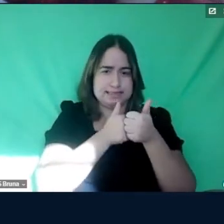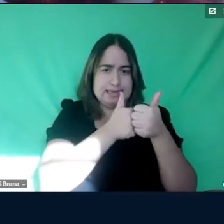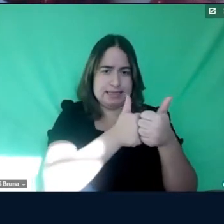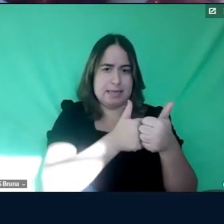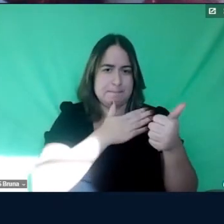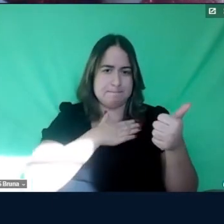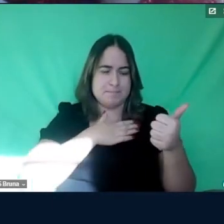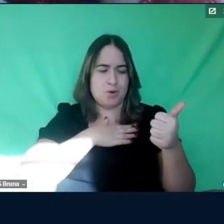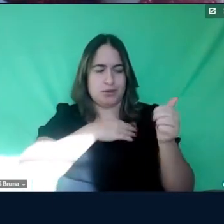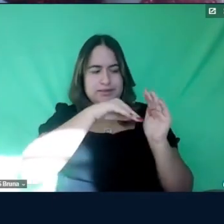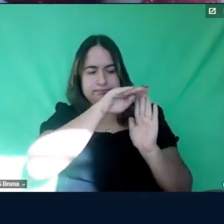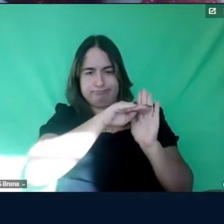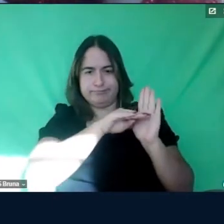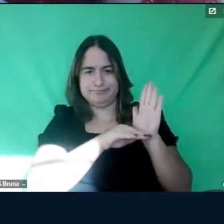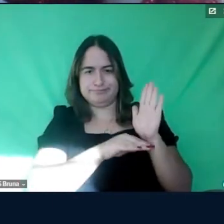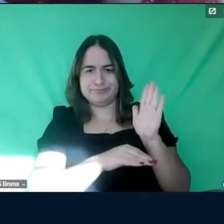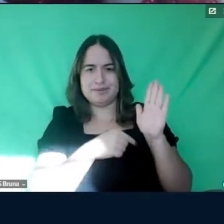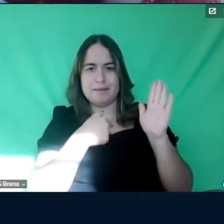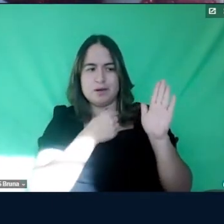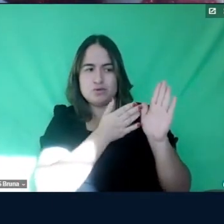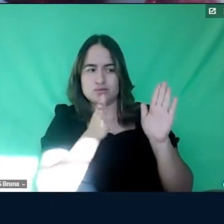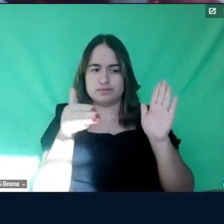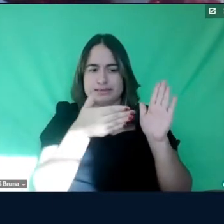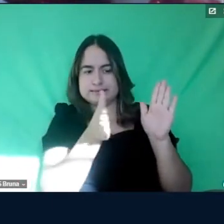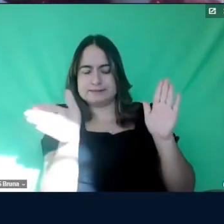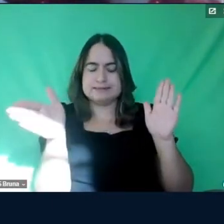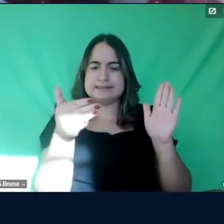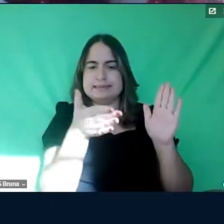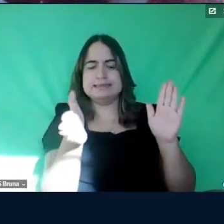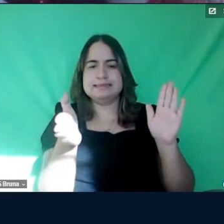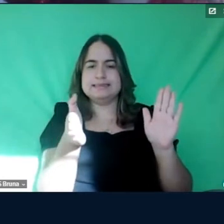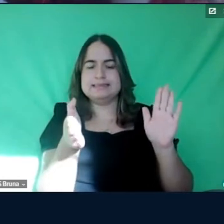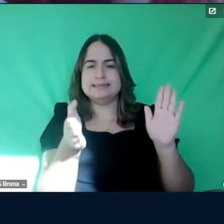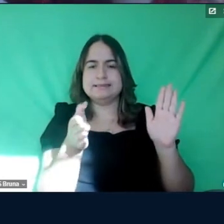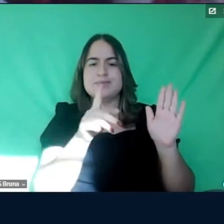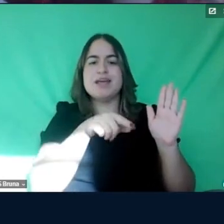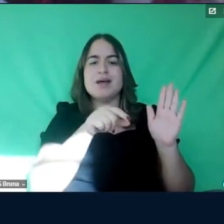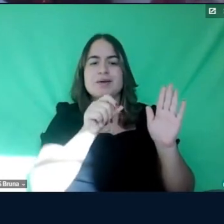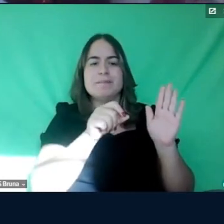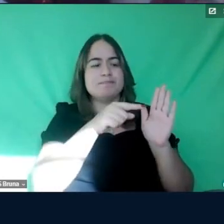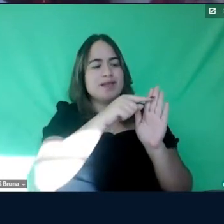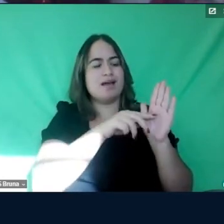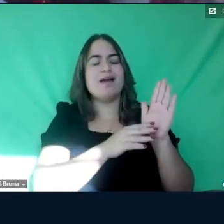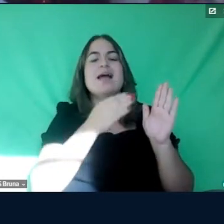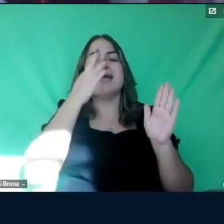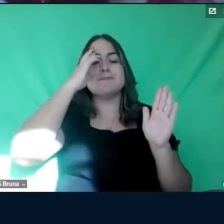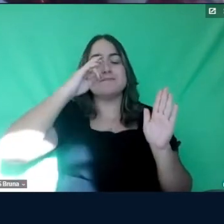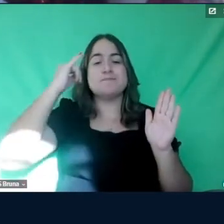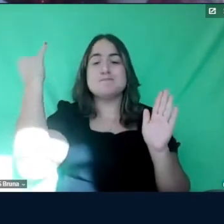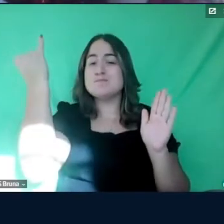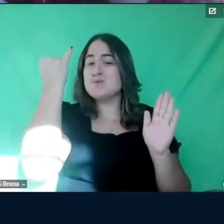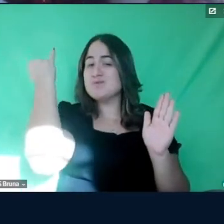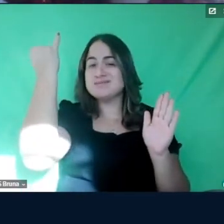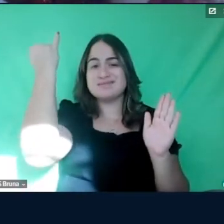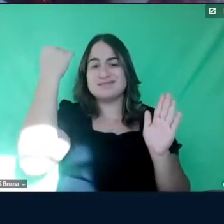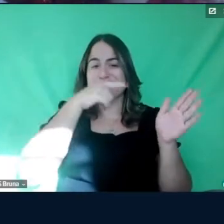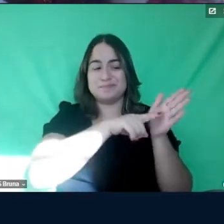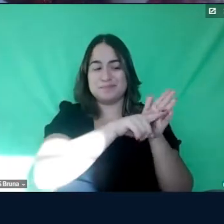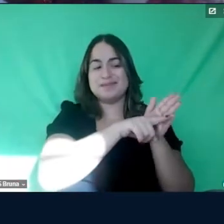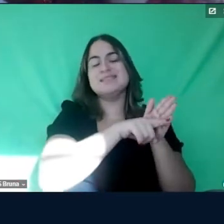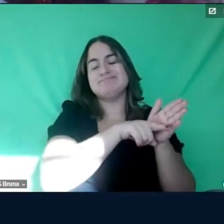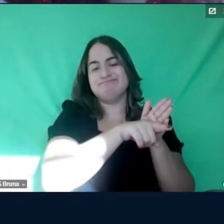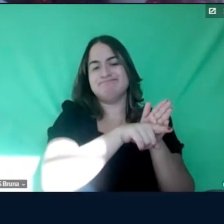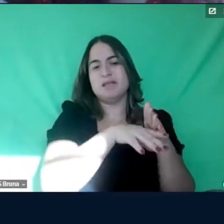script, pra eu não me desviar muito, né? A relevância, né, Cris, da pesquisa, eu sei que eu sou